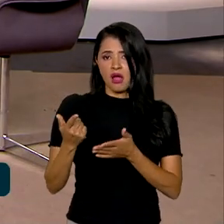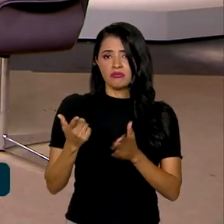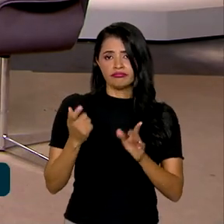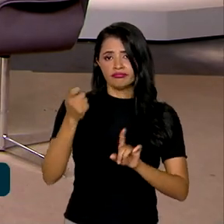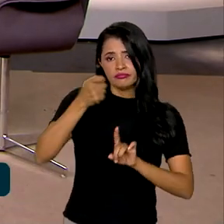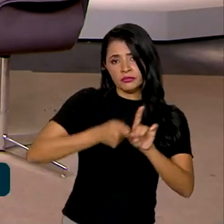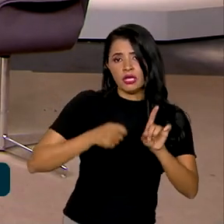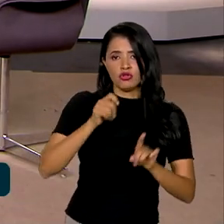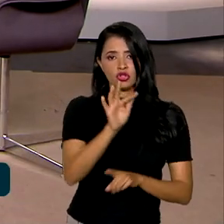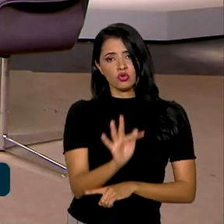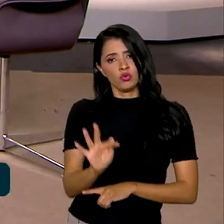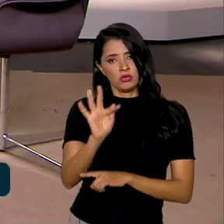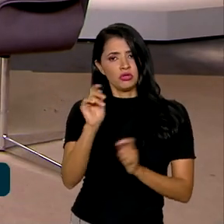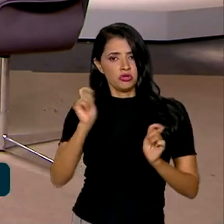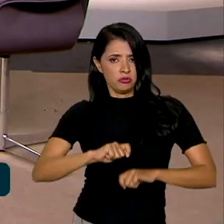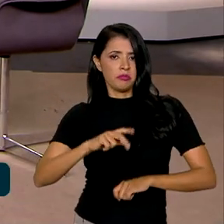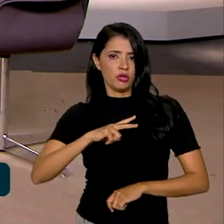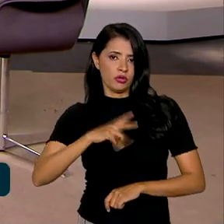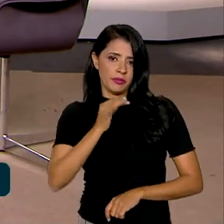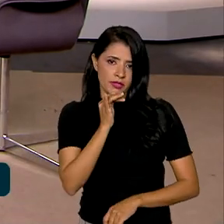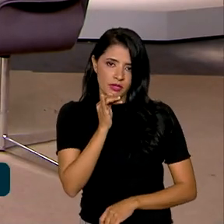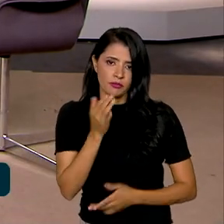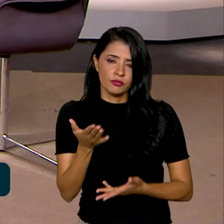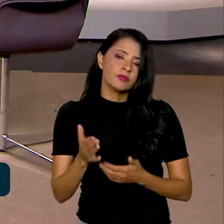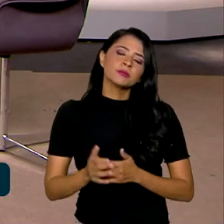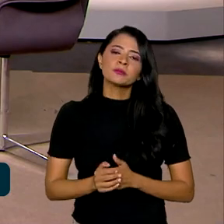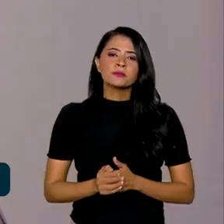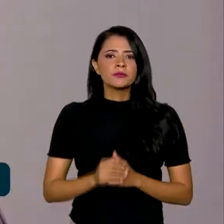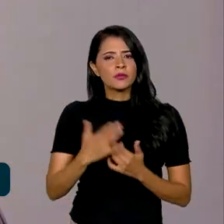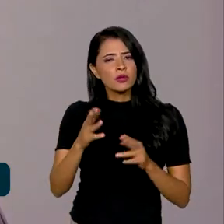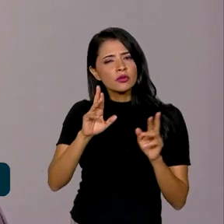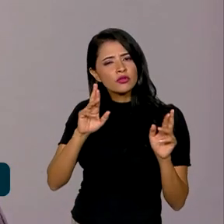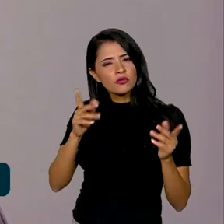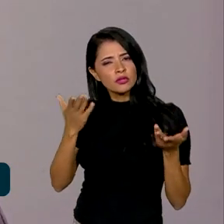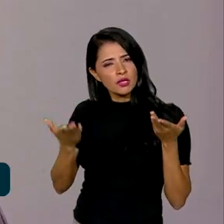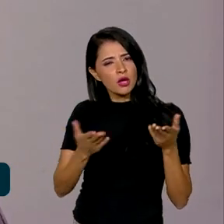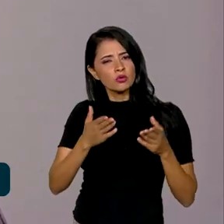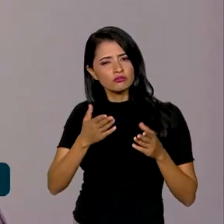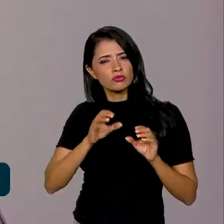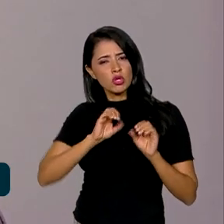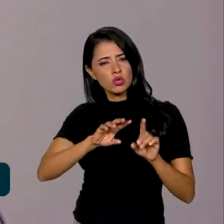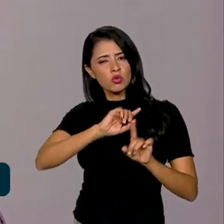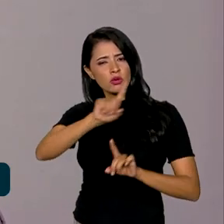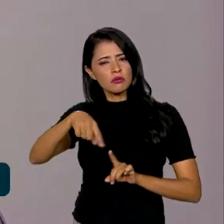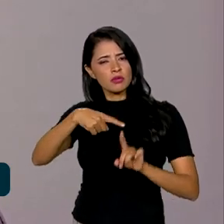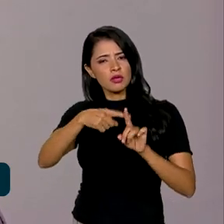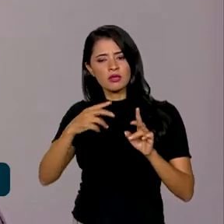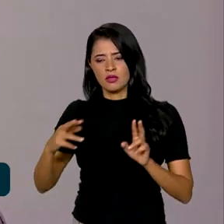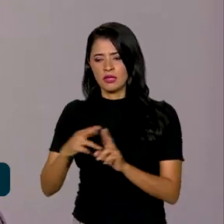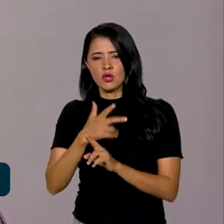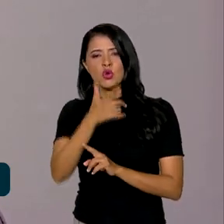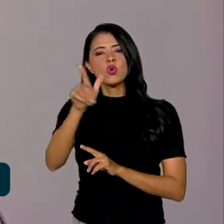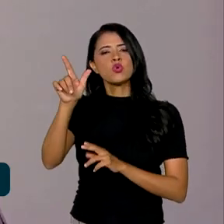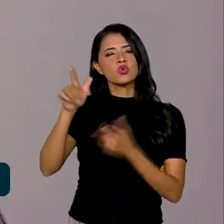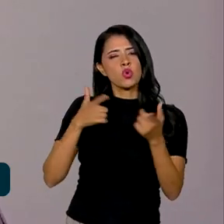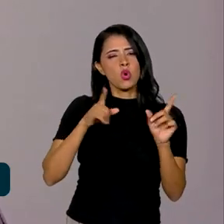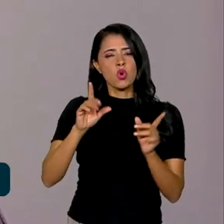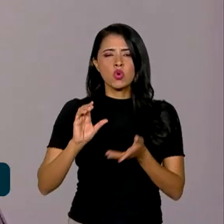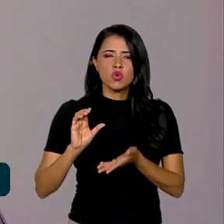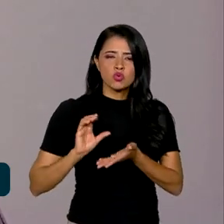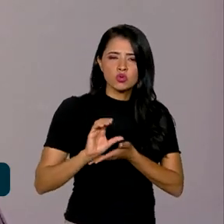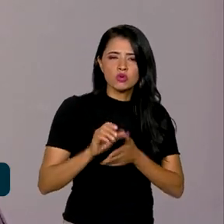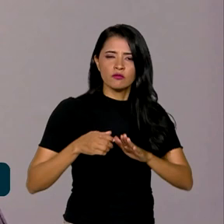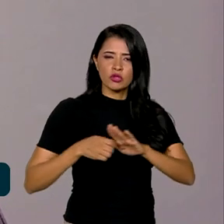mensalidade de uma faculdade particular, por exemplo. Então, o grande diferencial do Educa Mais em relação a outros investimentos